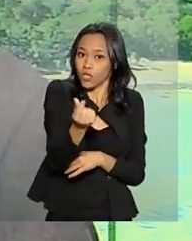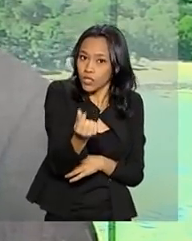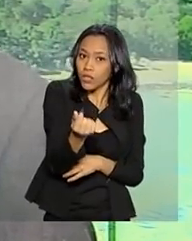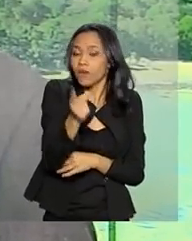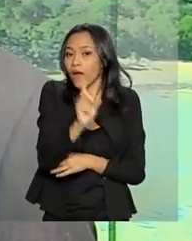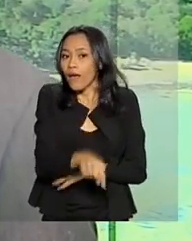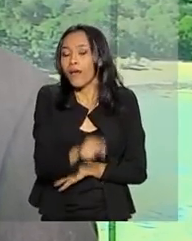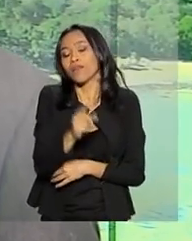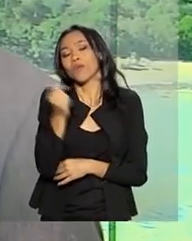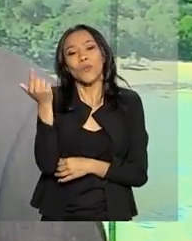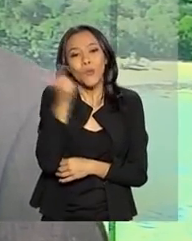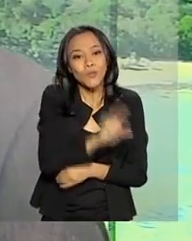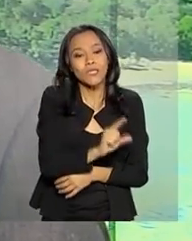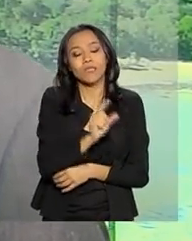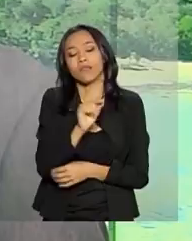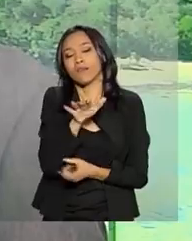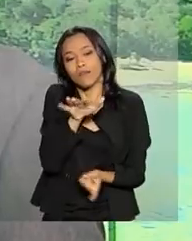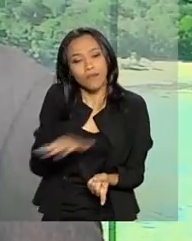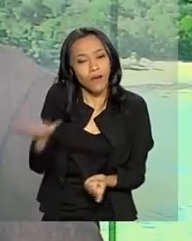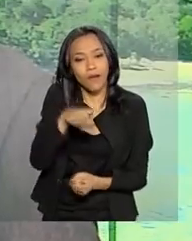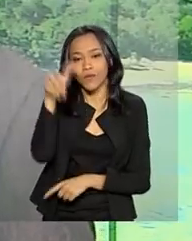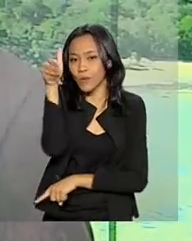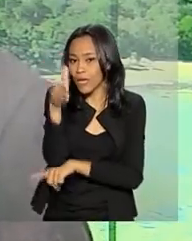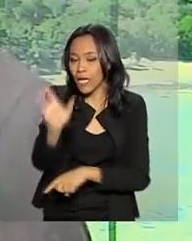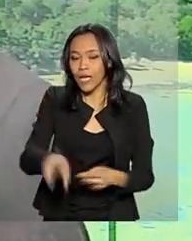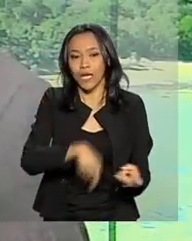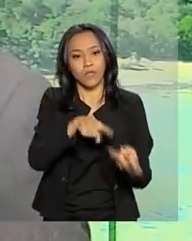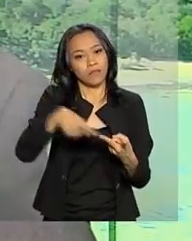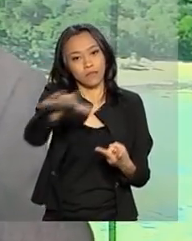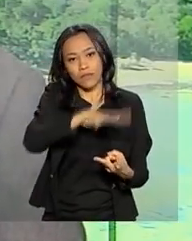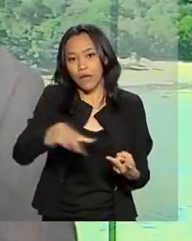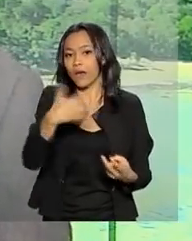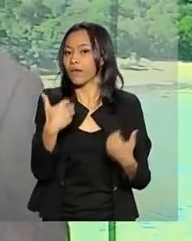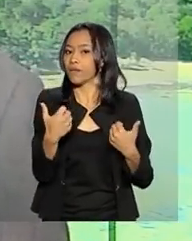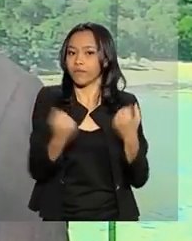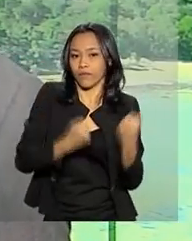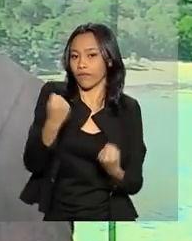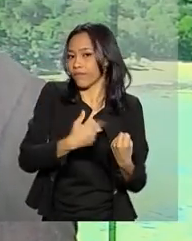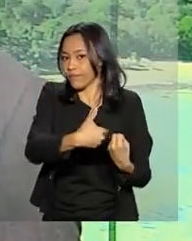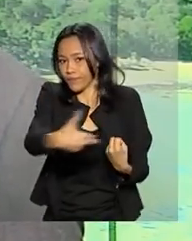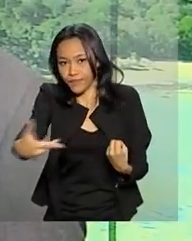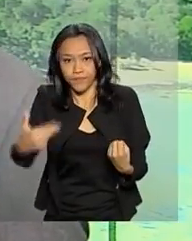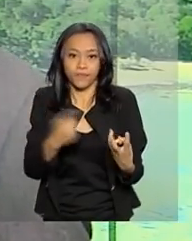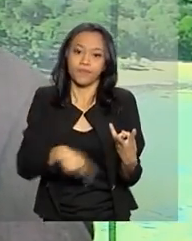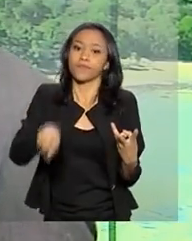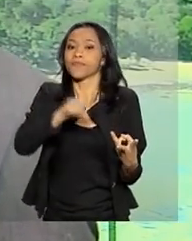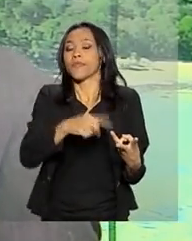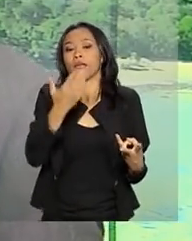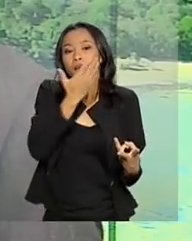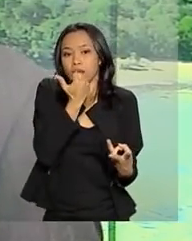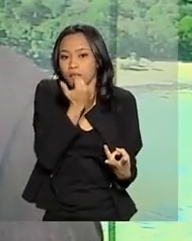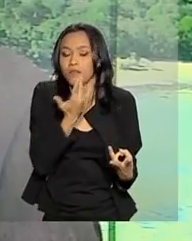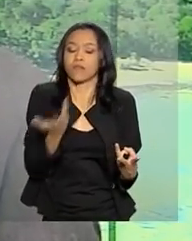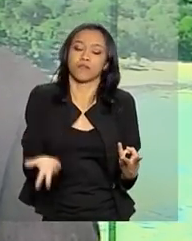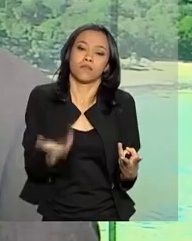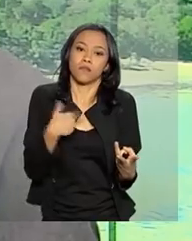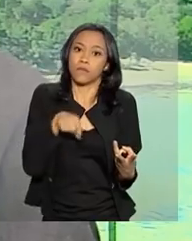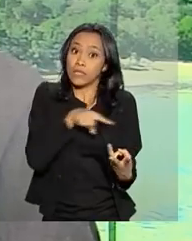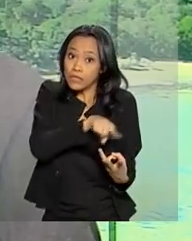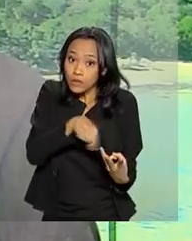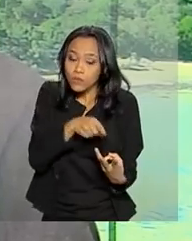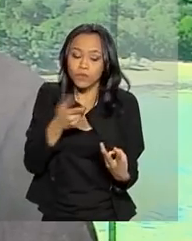fala atingir tanto hotelaria, área de transportes, área de serviços de alimentação. Então, o